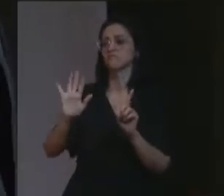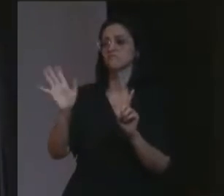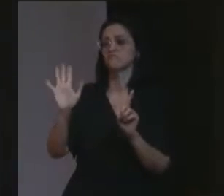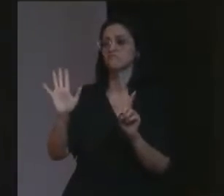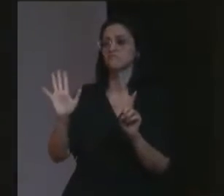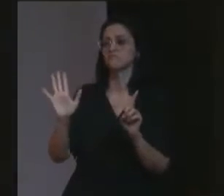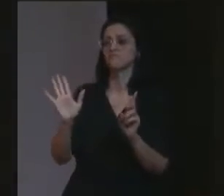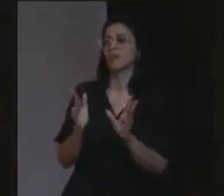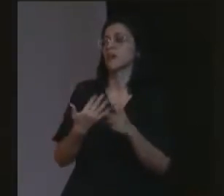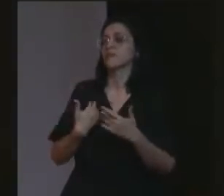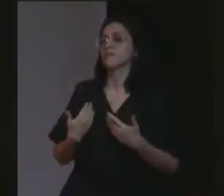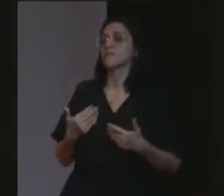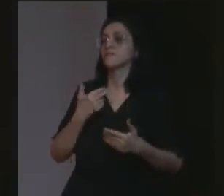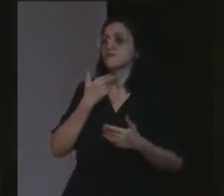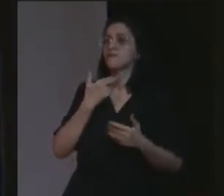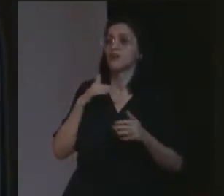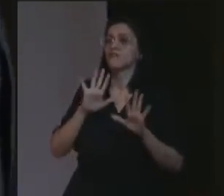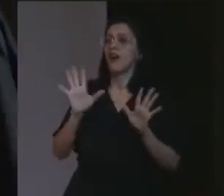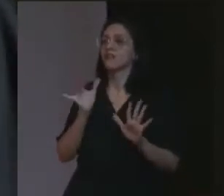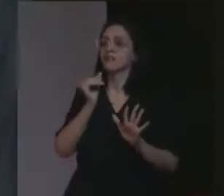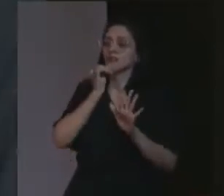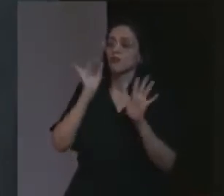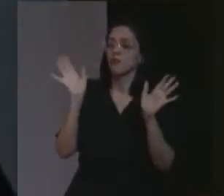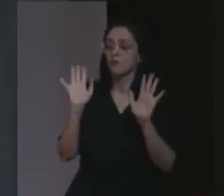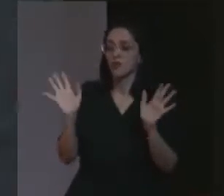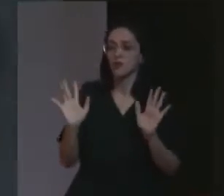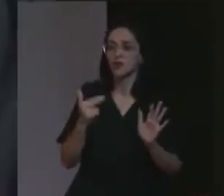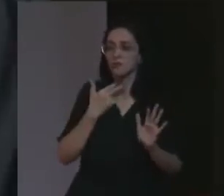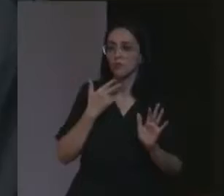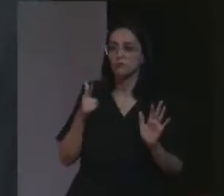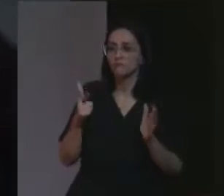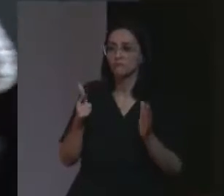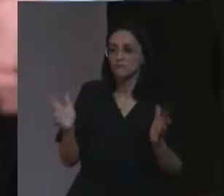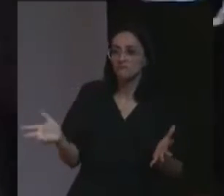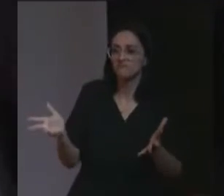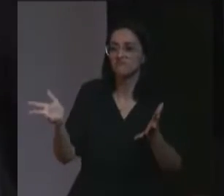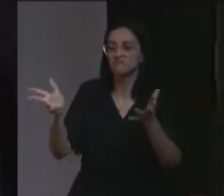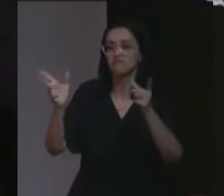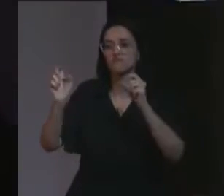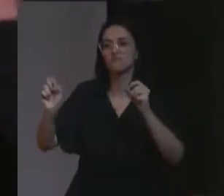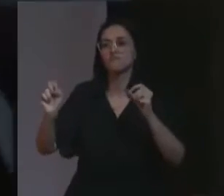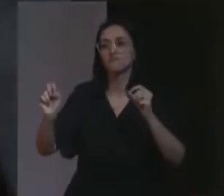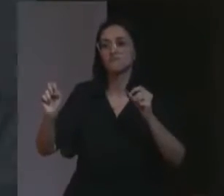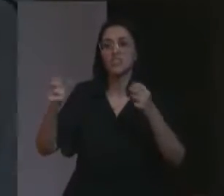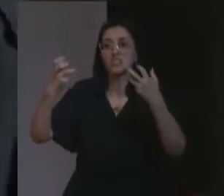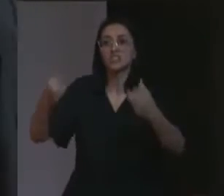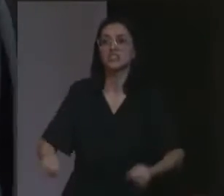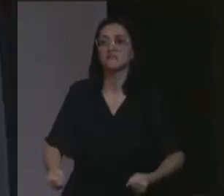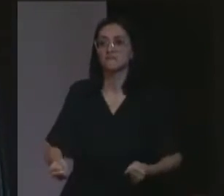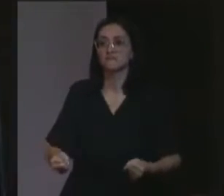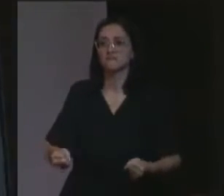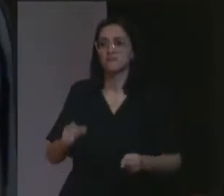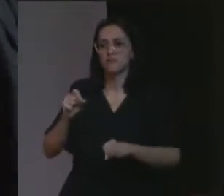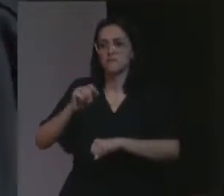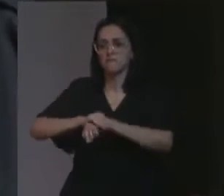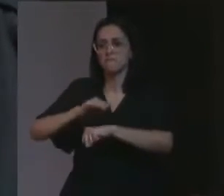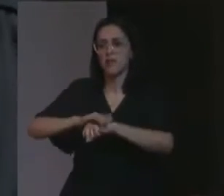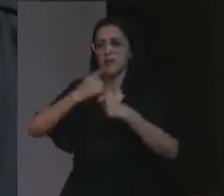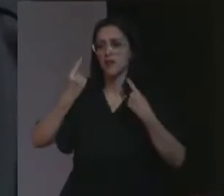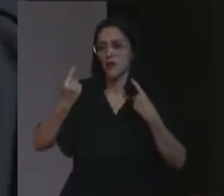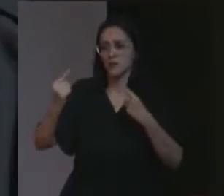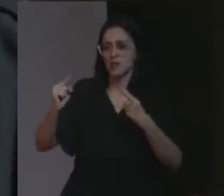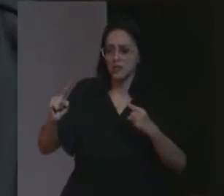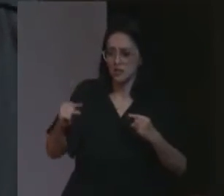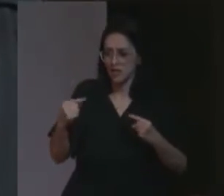banalizar os termos. Nós não podemos dar, permitir, que ele, pratique contra nós,